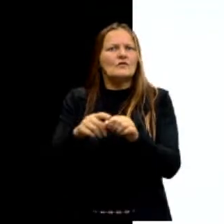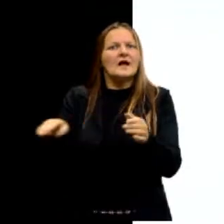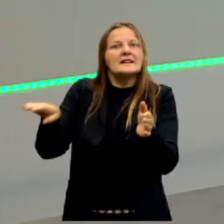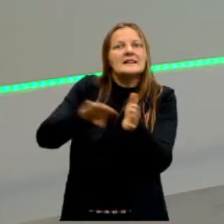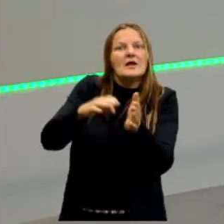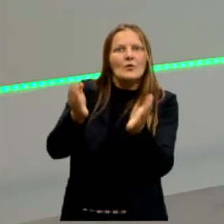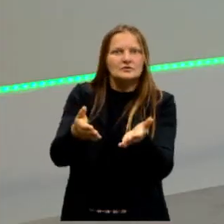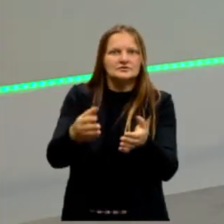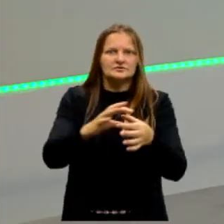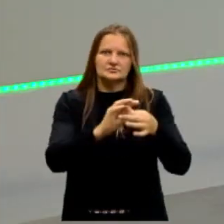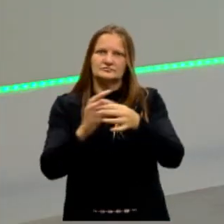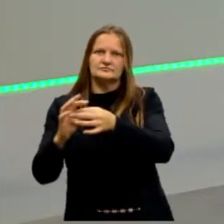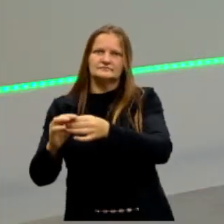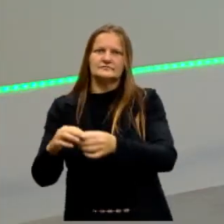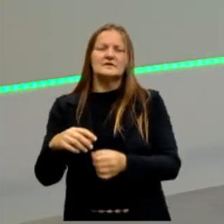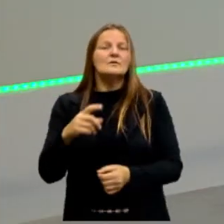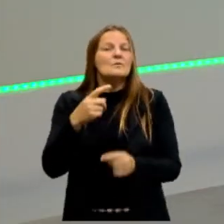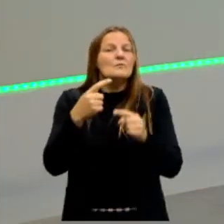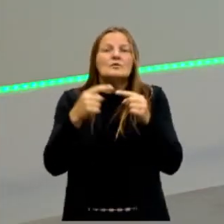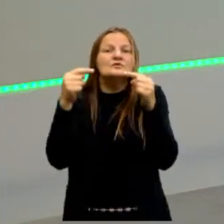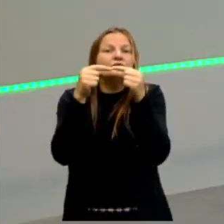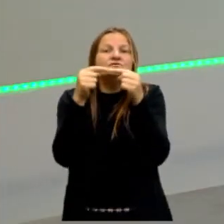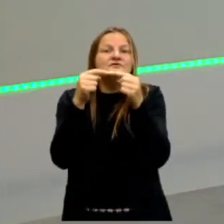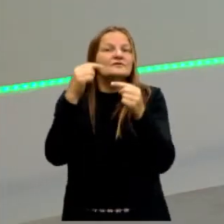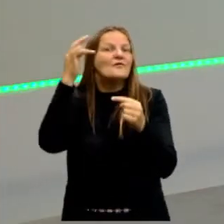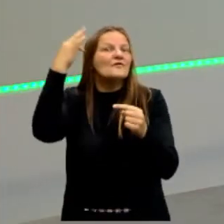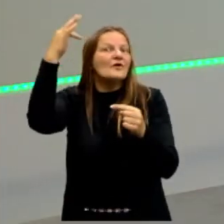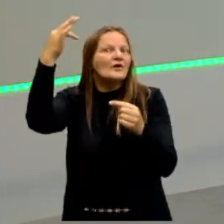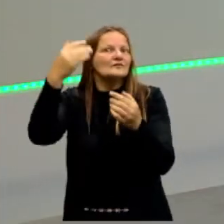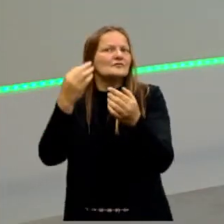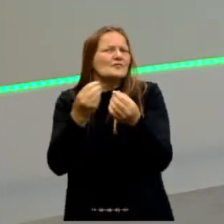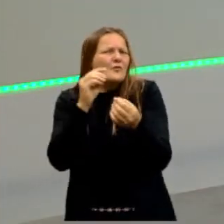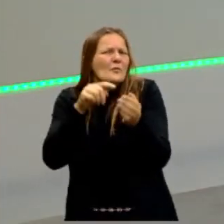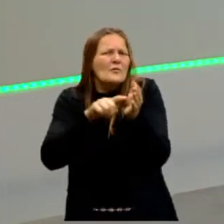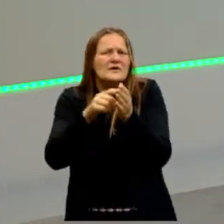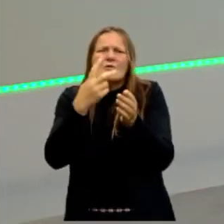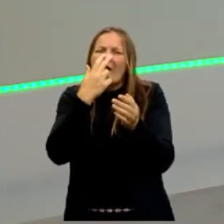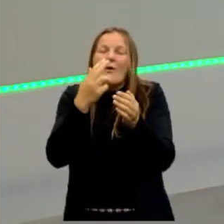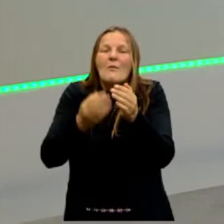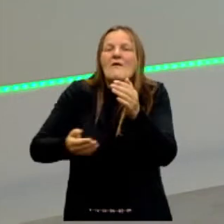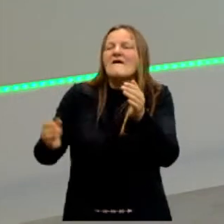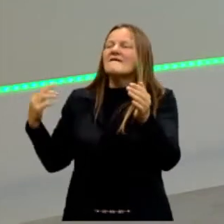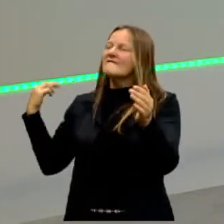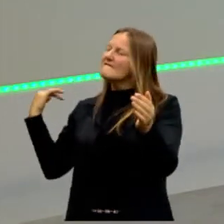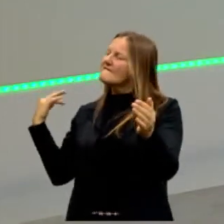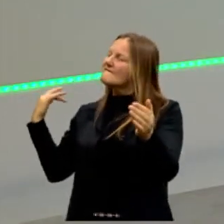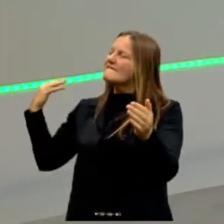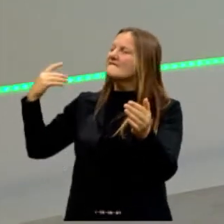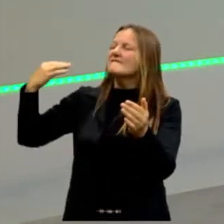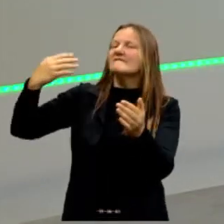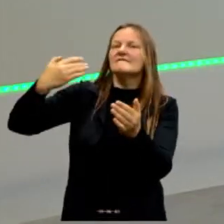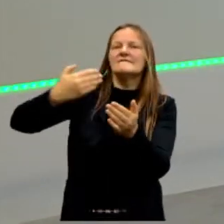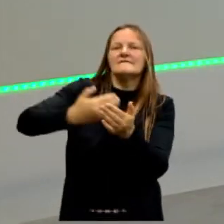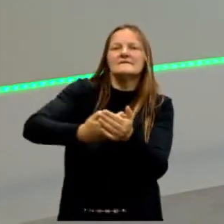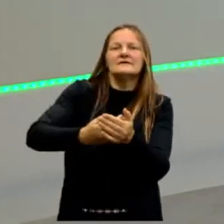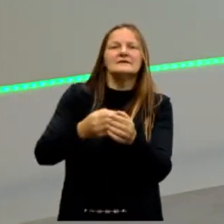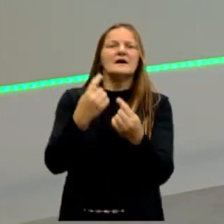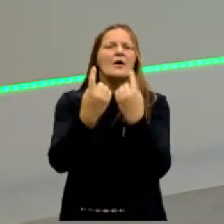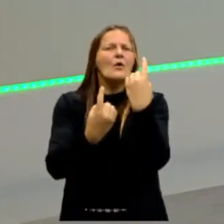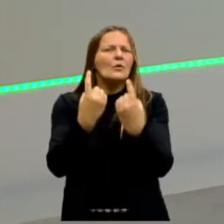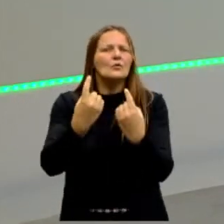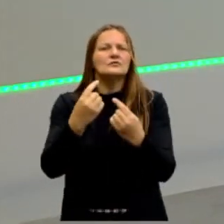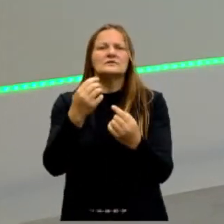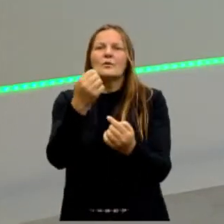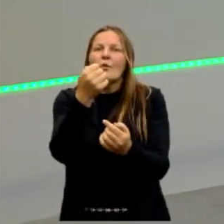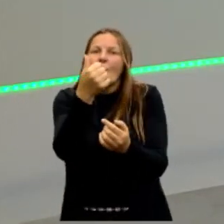atuais. Mas, esse é o objetivo, então, fazer essa viagem toda, entender um pouco de cada pensador, ou de alguns, não são